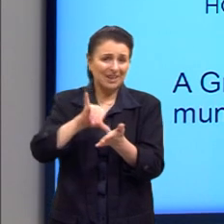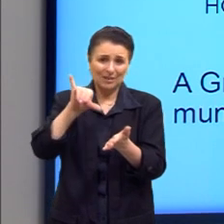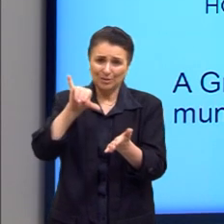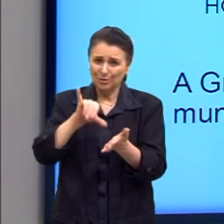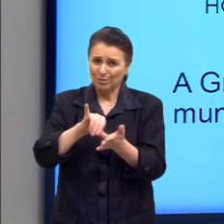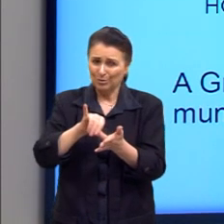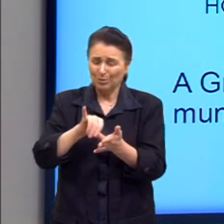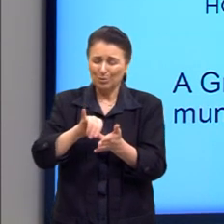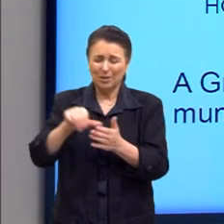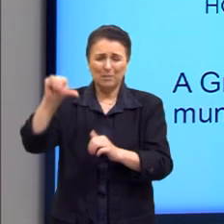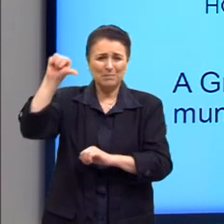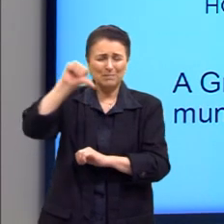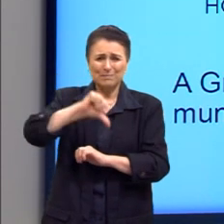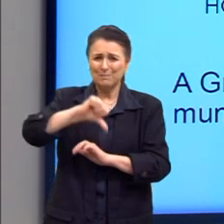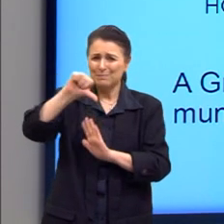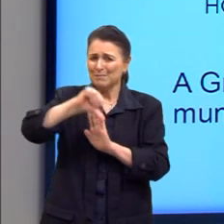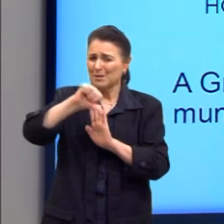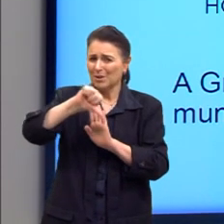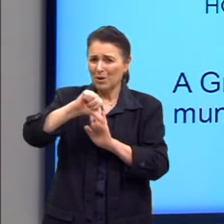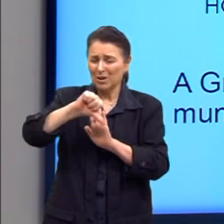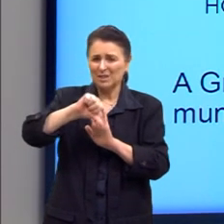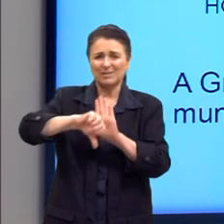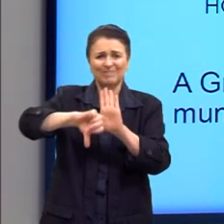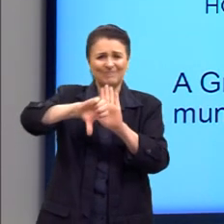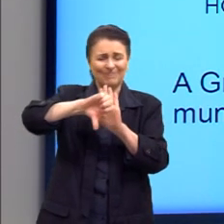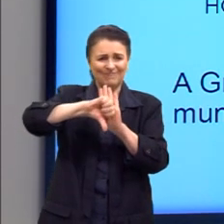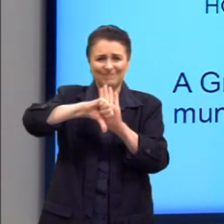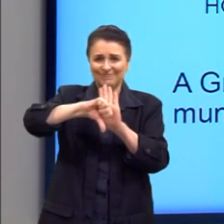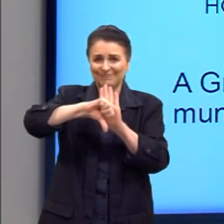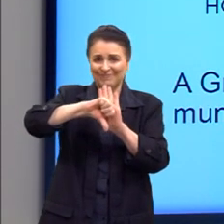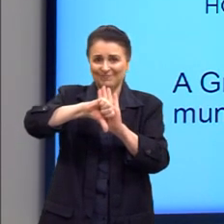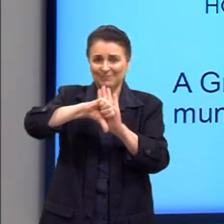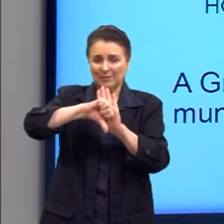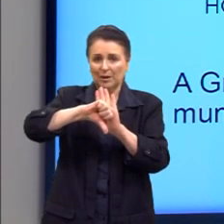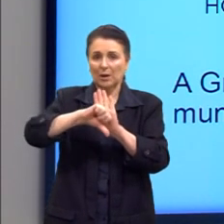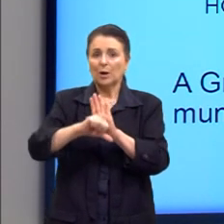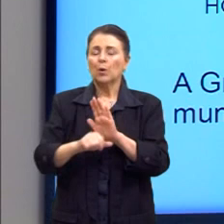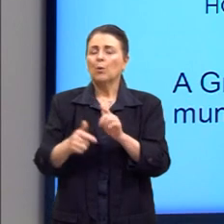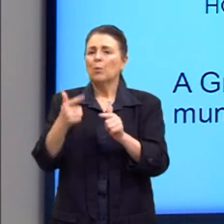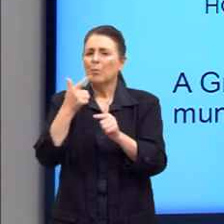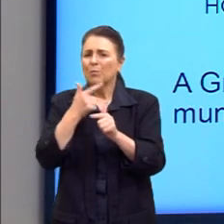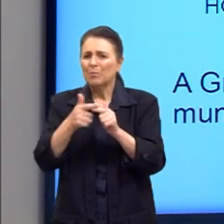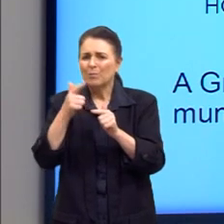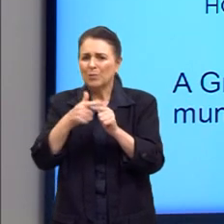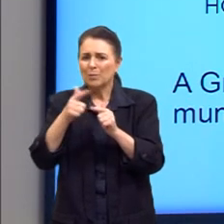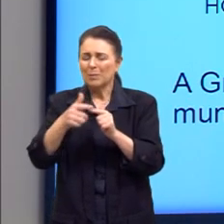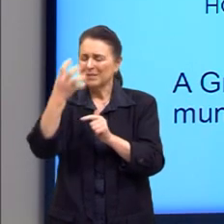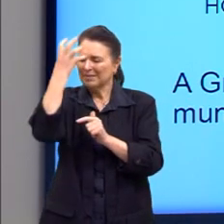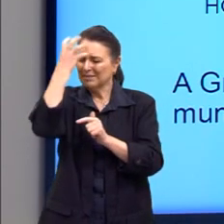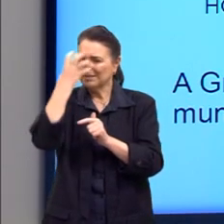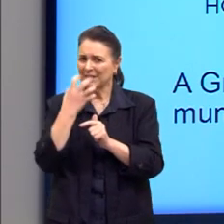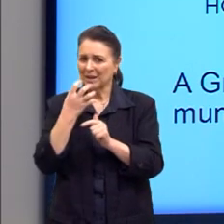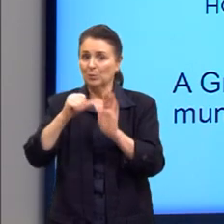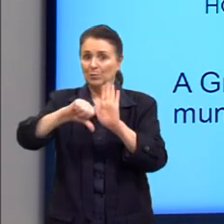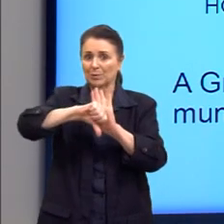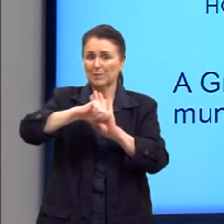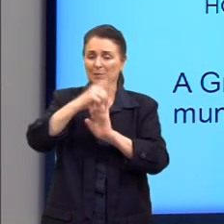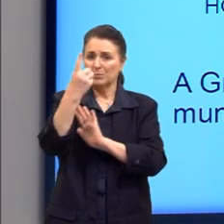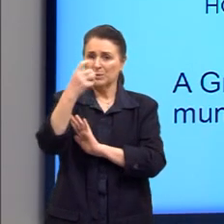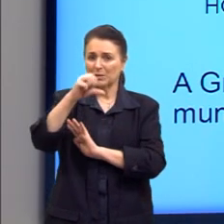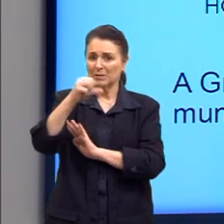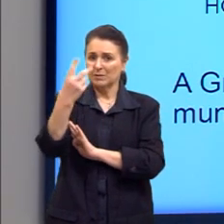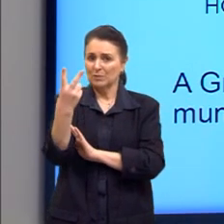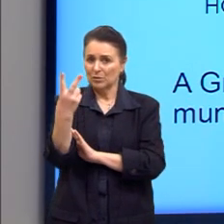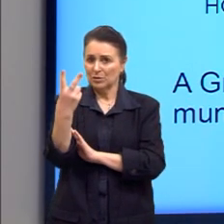medido na escala Richter dos historiadores econômicos. A Grande Depressão, a crise de 1929, desse período entre